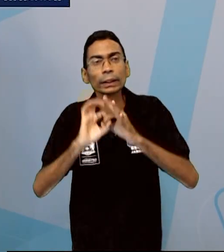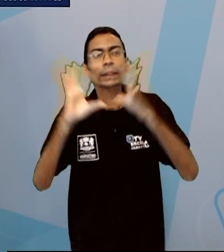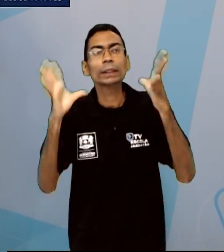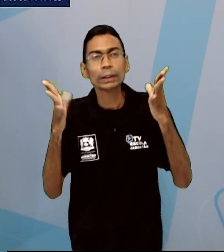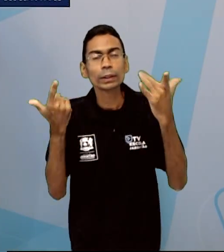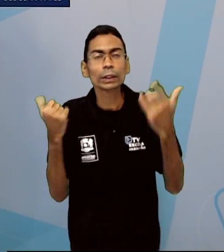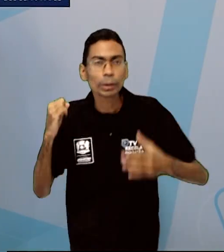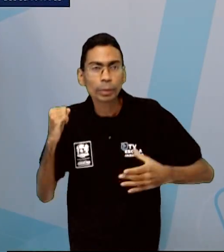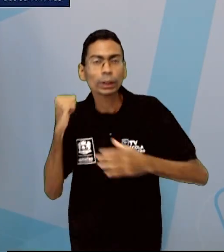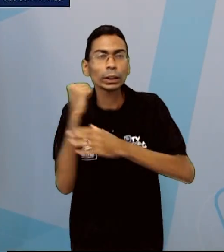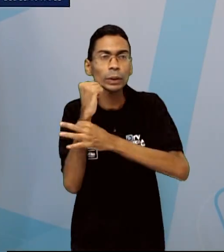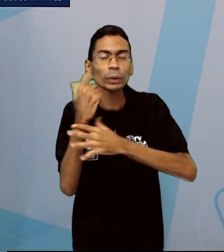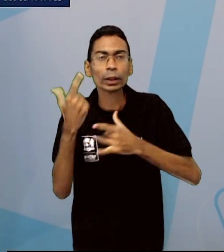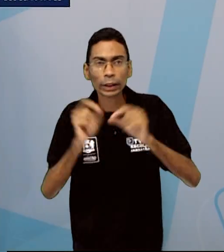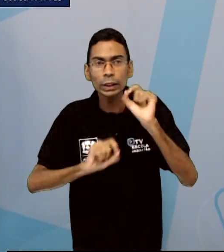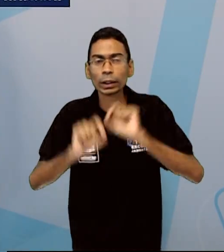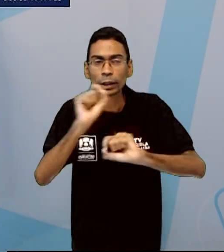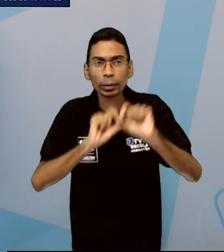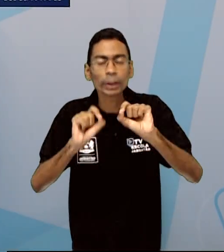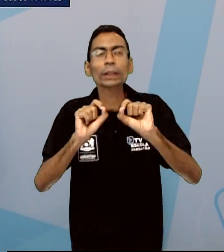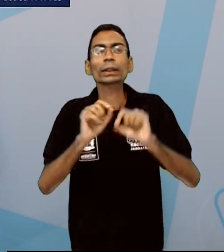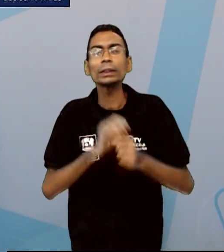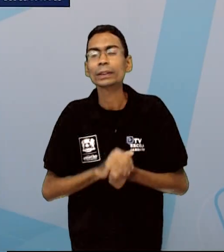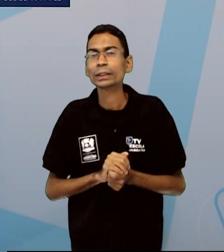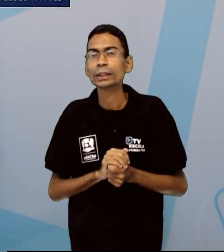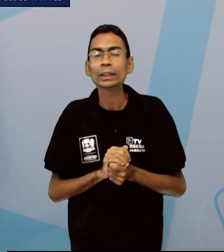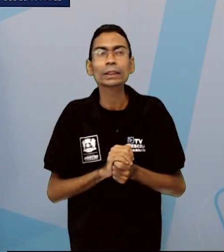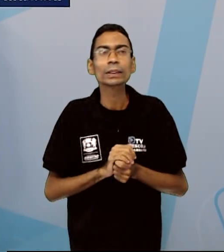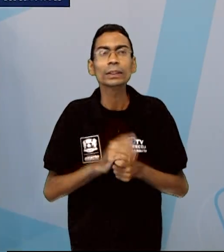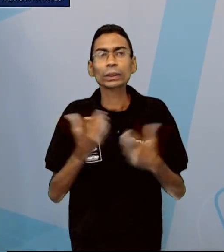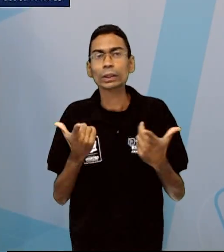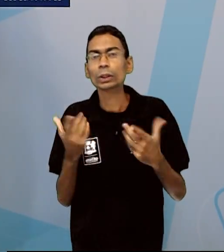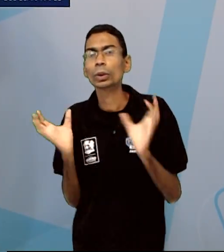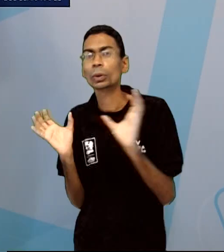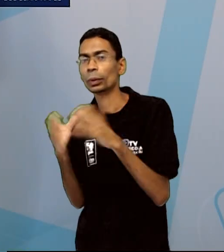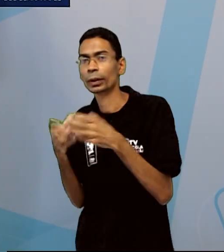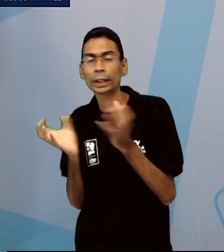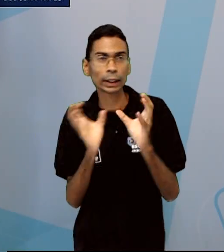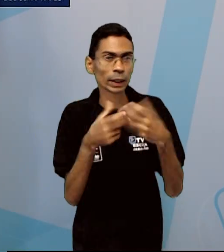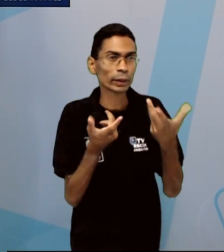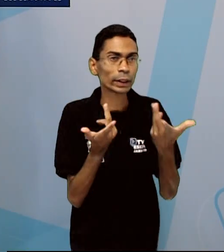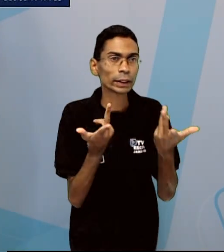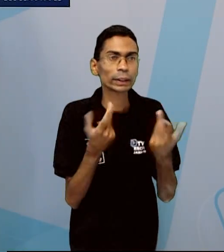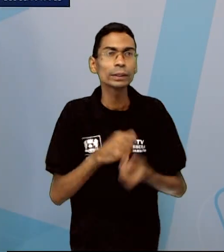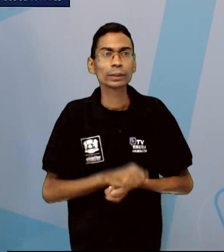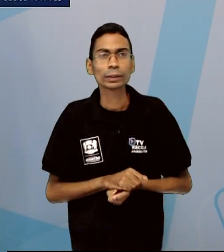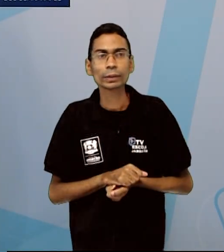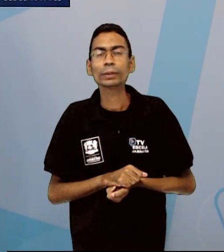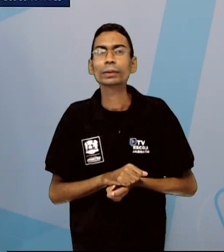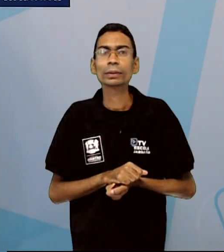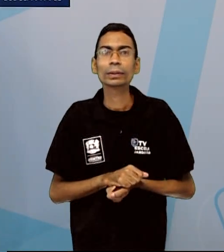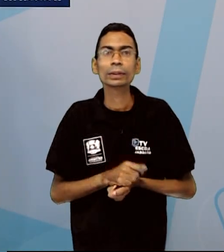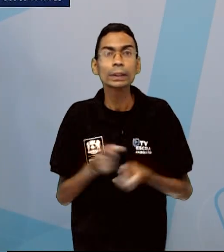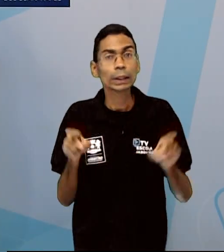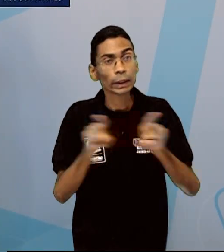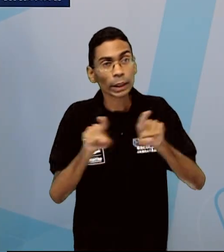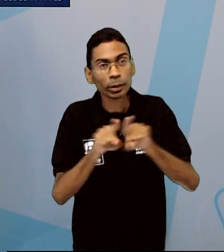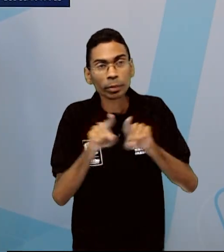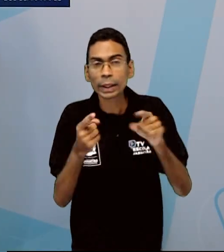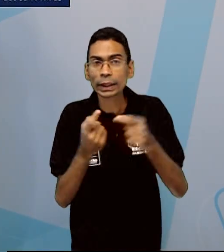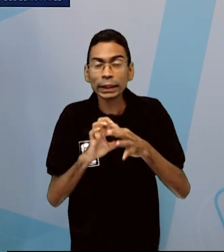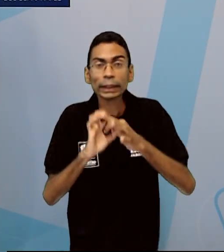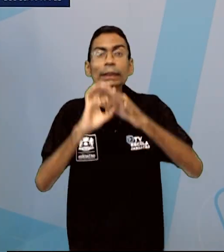e coletiva. Direitos políticos, livre expressão do pensamento e